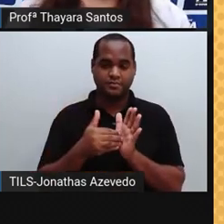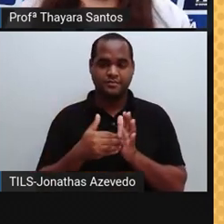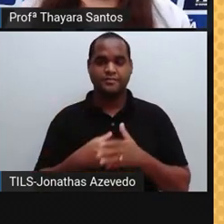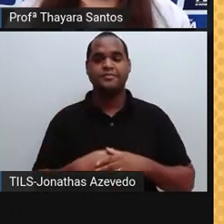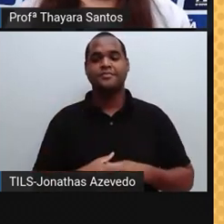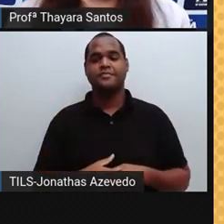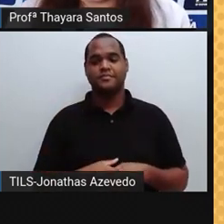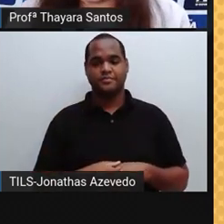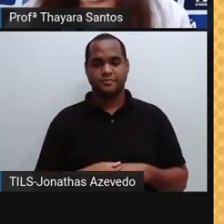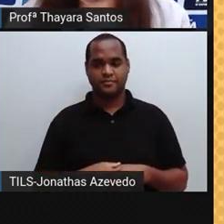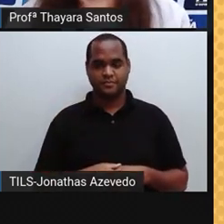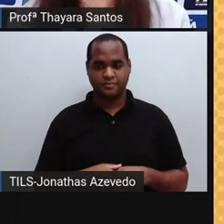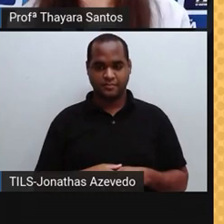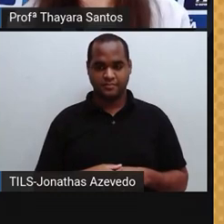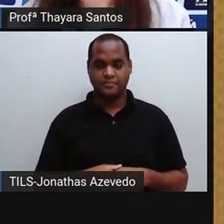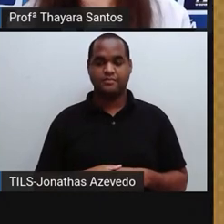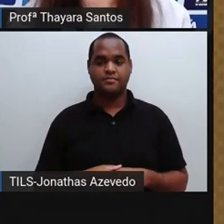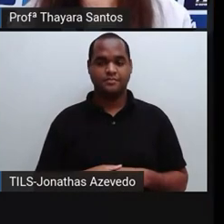oito elétrons.